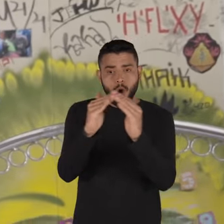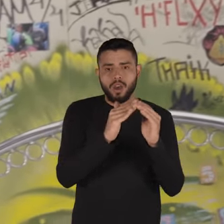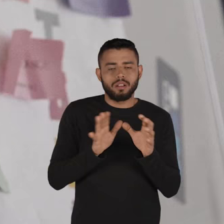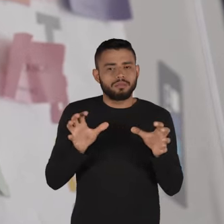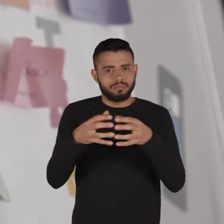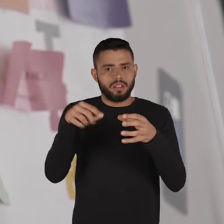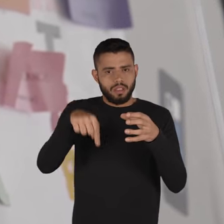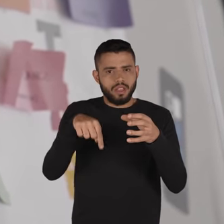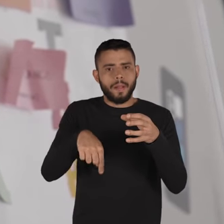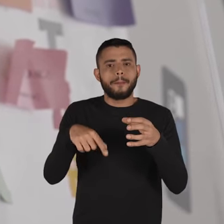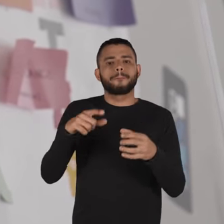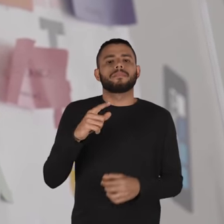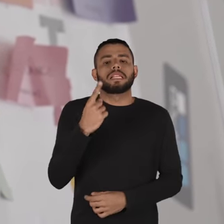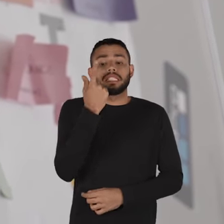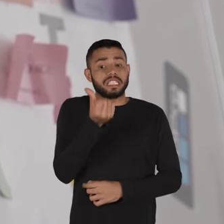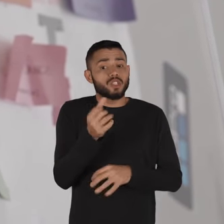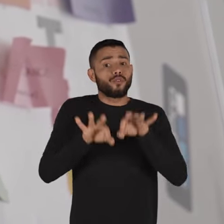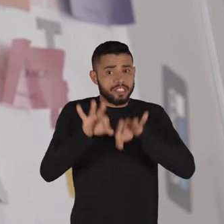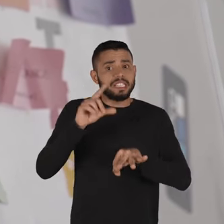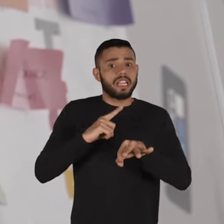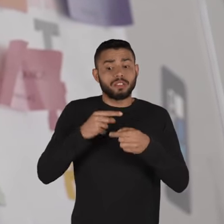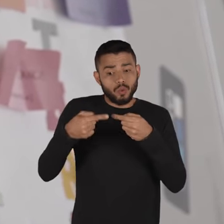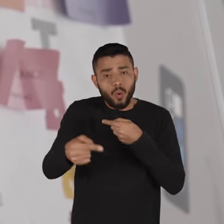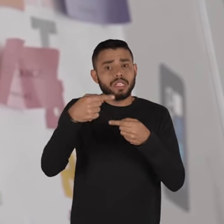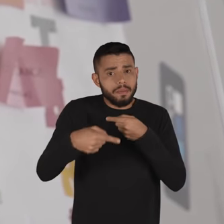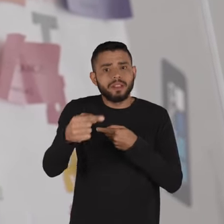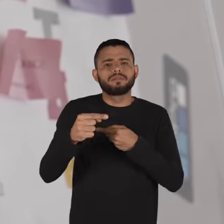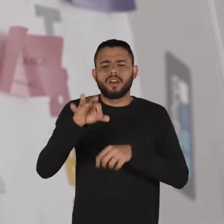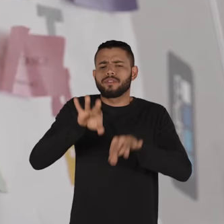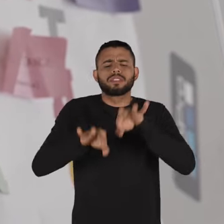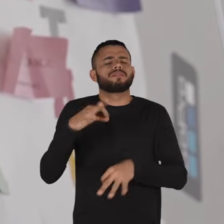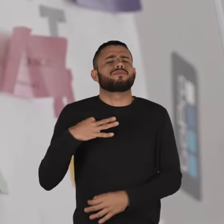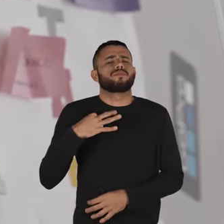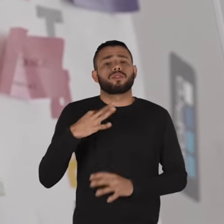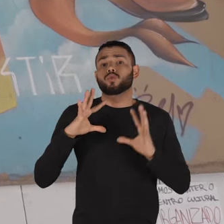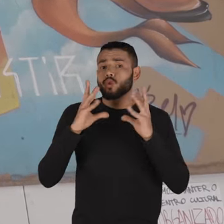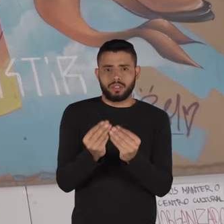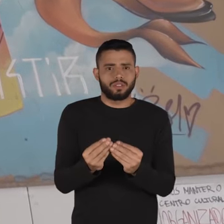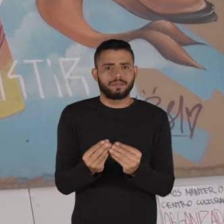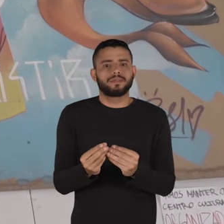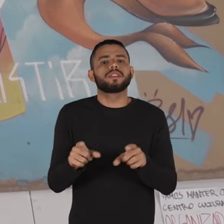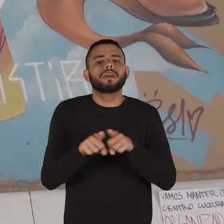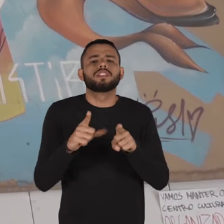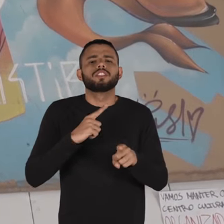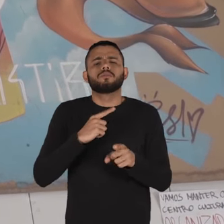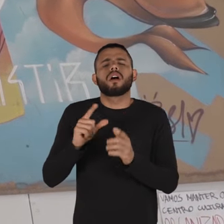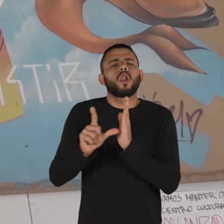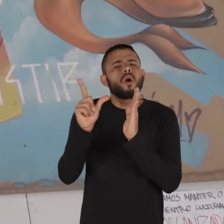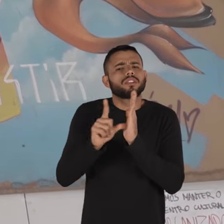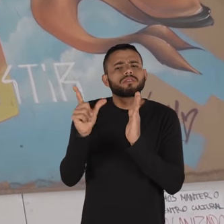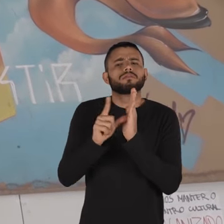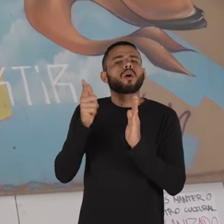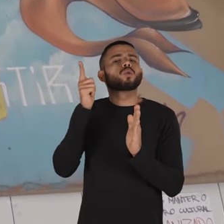comunidade. A gente tem 16 oficinas semanais. Todas essas oficinas são voluntárias. A gente tinha um bazar.